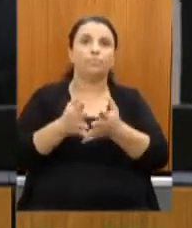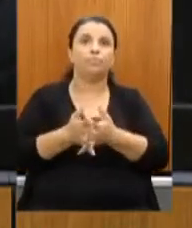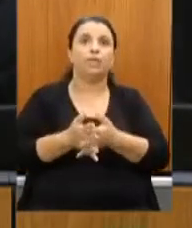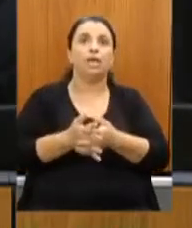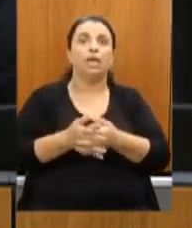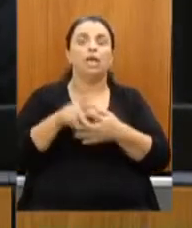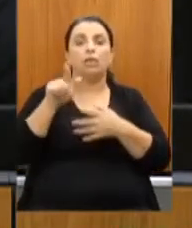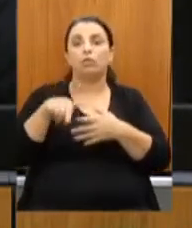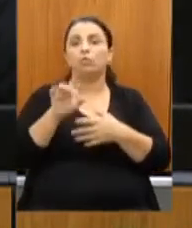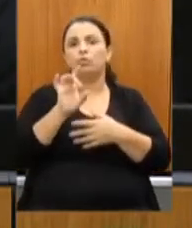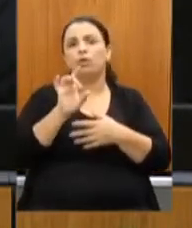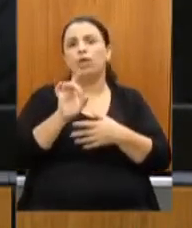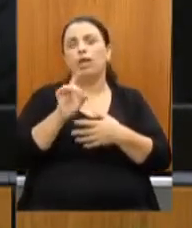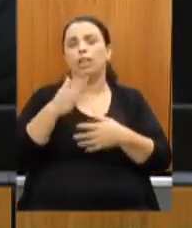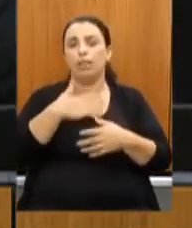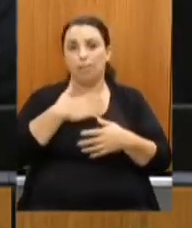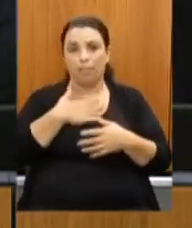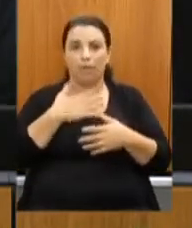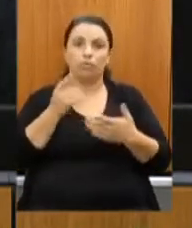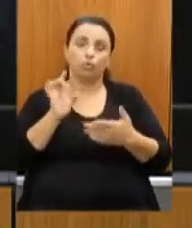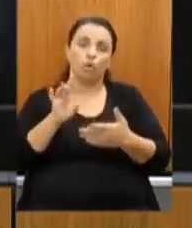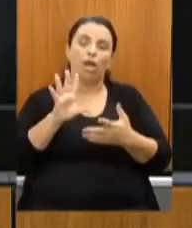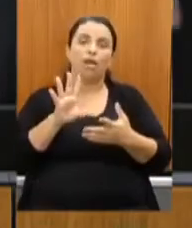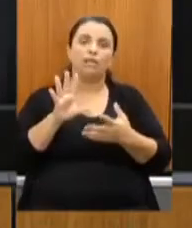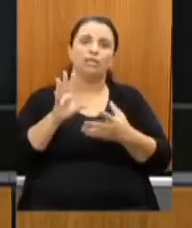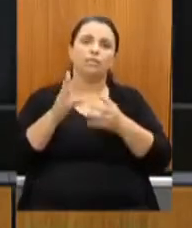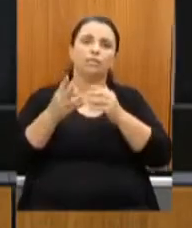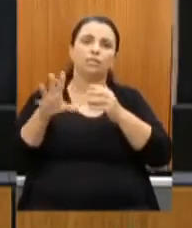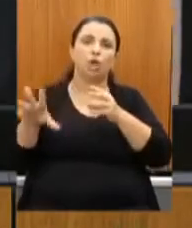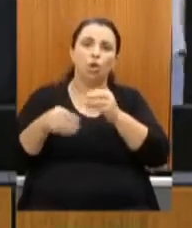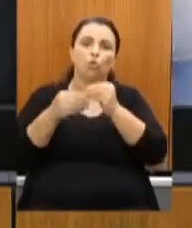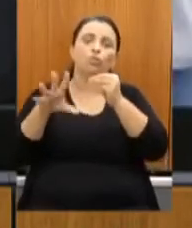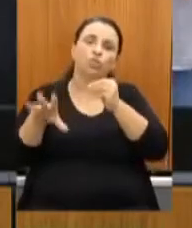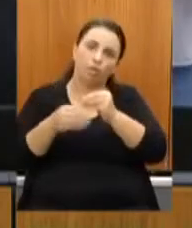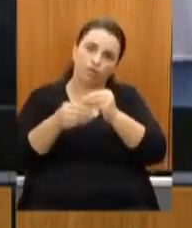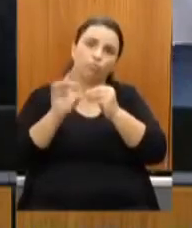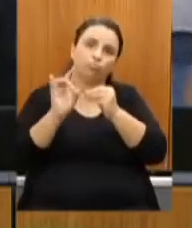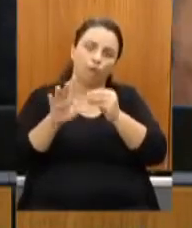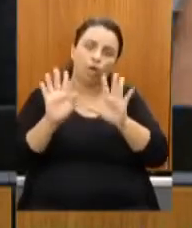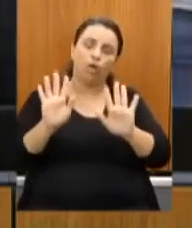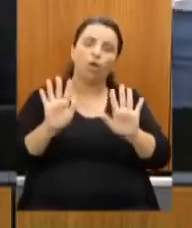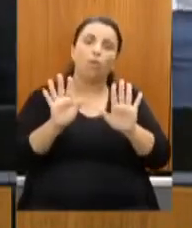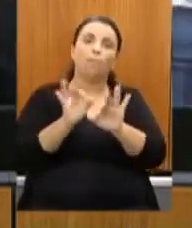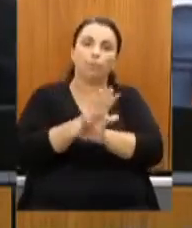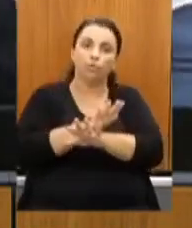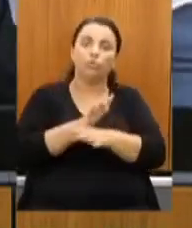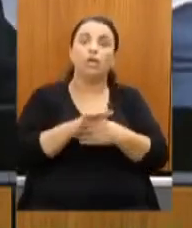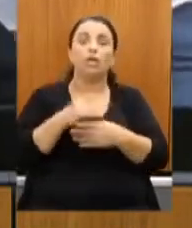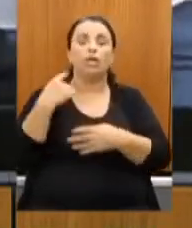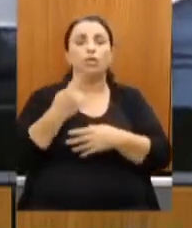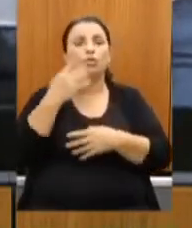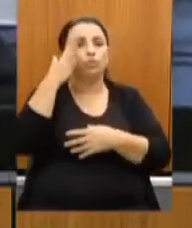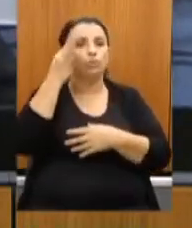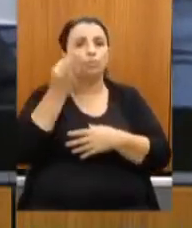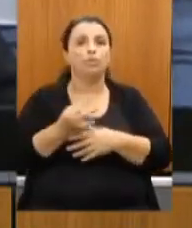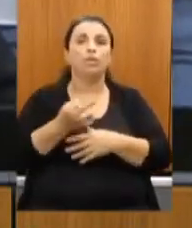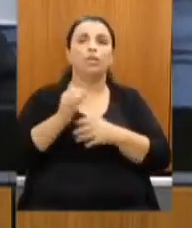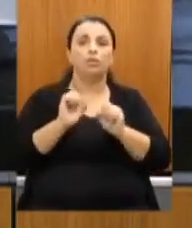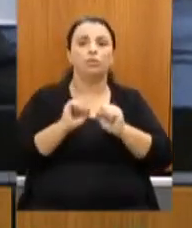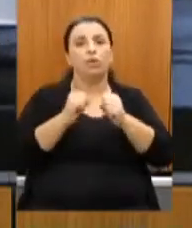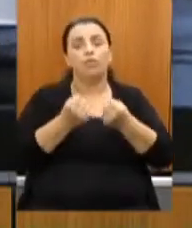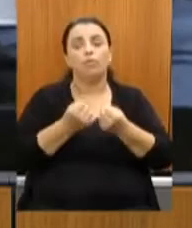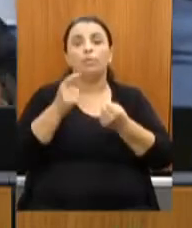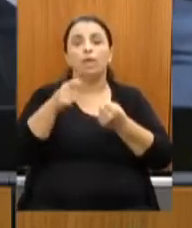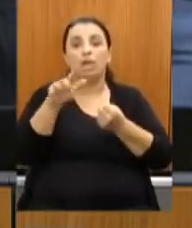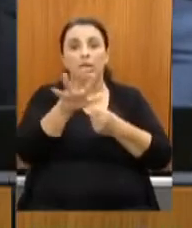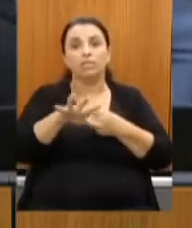considerações e nós entendemos e reafirmamos que esse setor realmente é